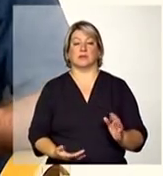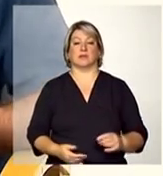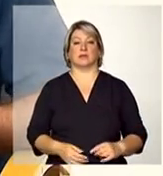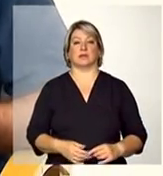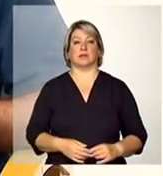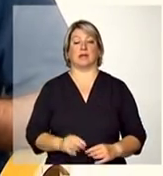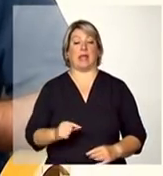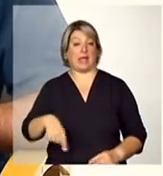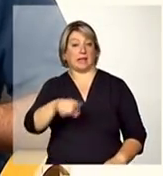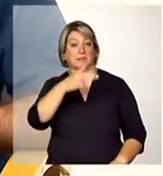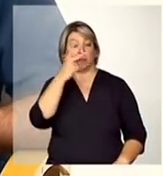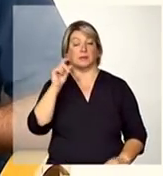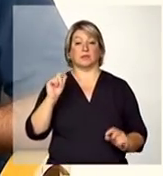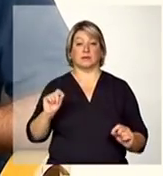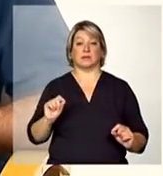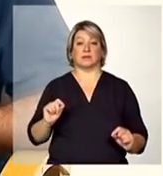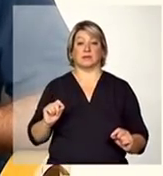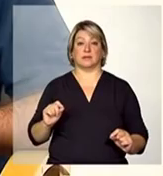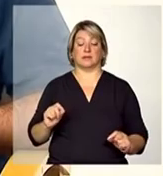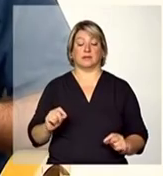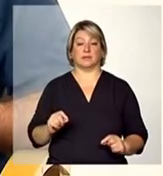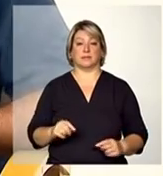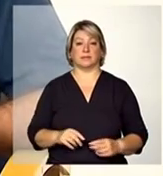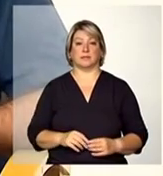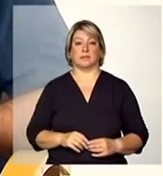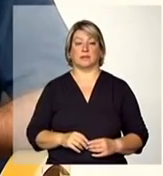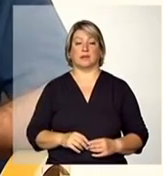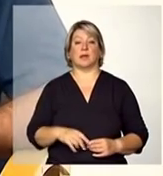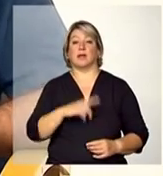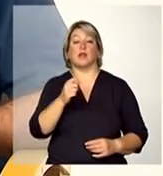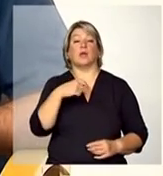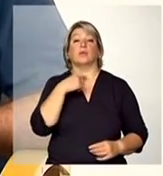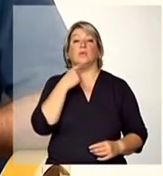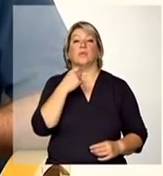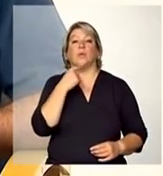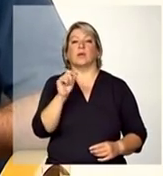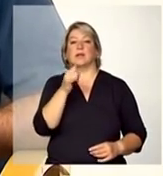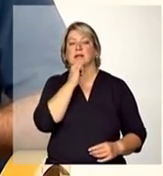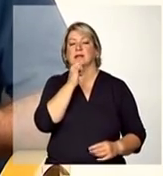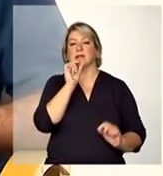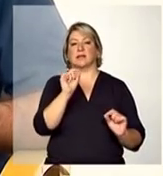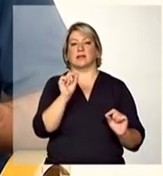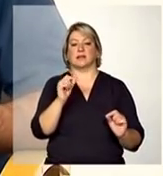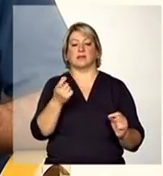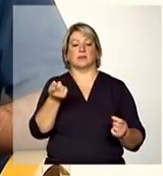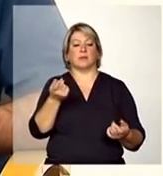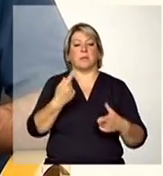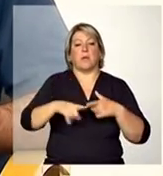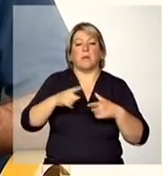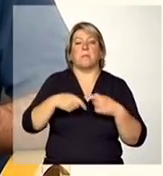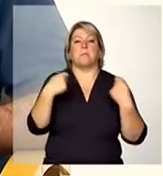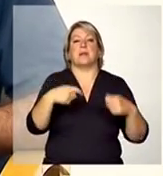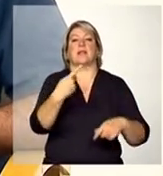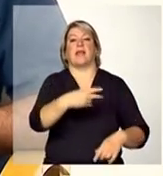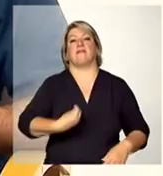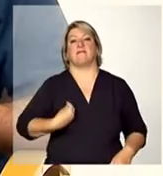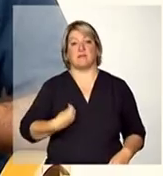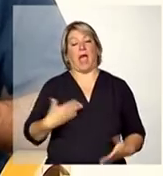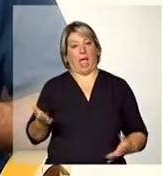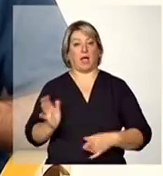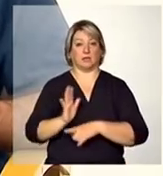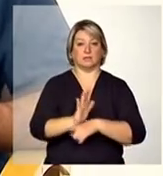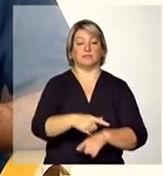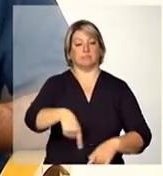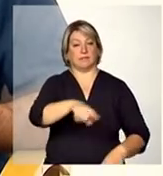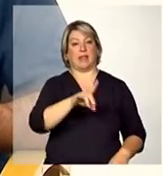elas estão elas não necessariamente conseguem dar conta desse dia a dia ou das coisas básicas do dia a dia então